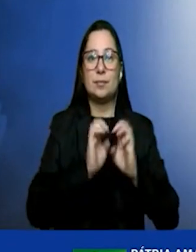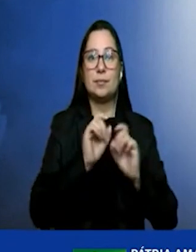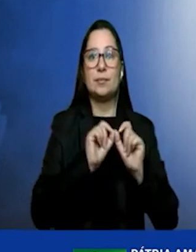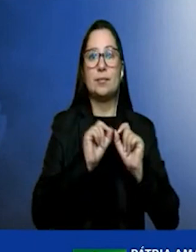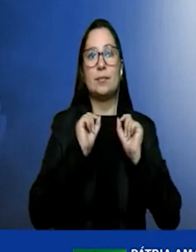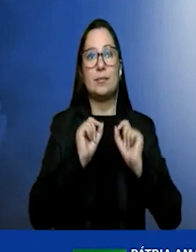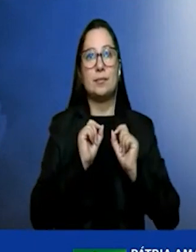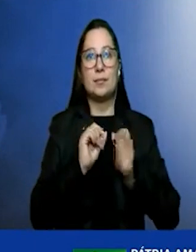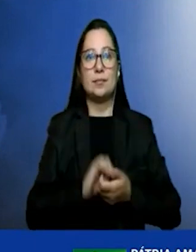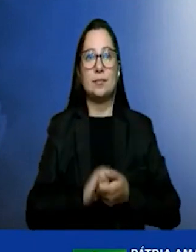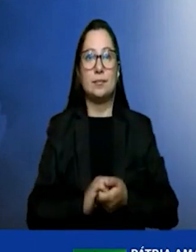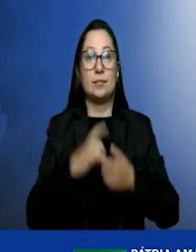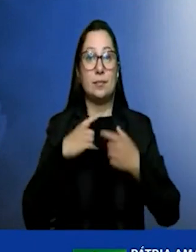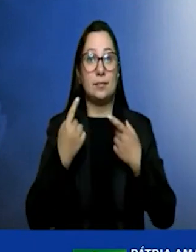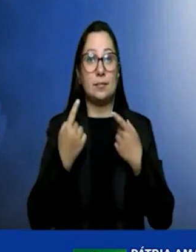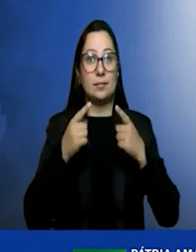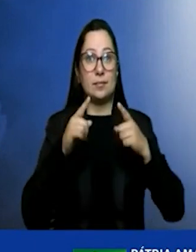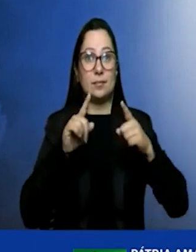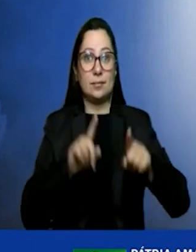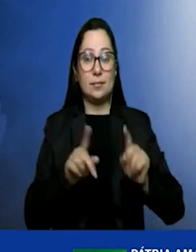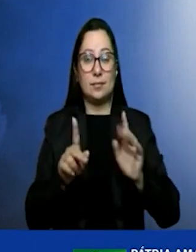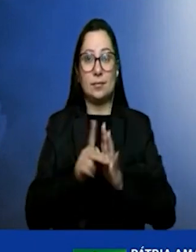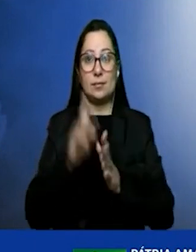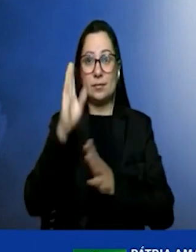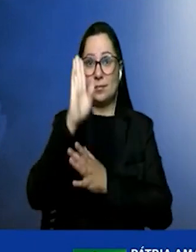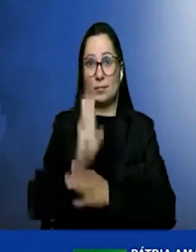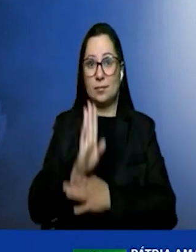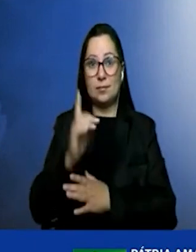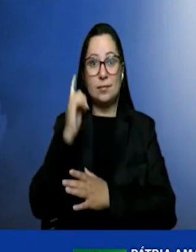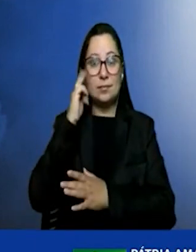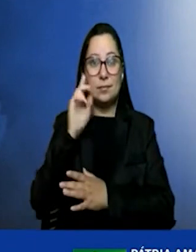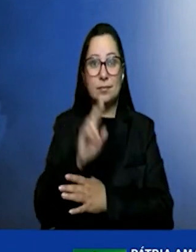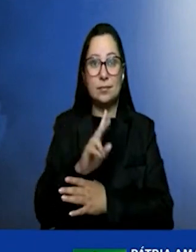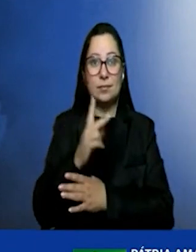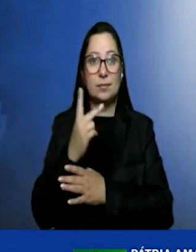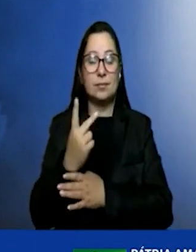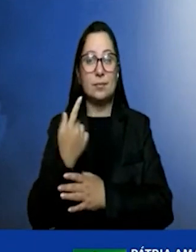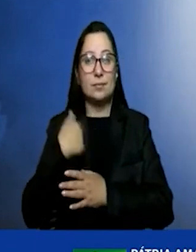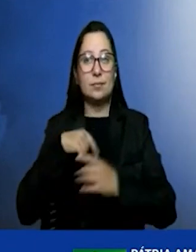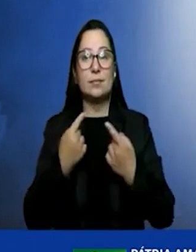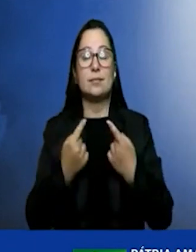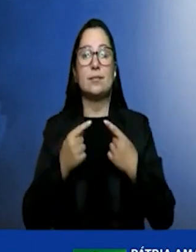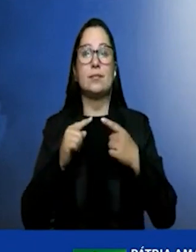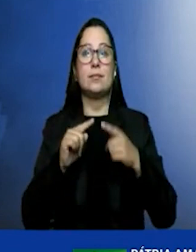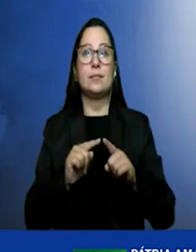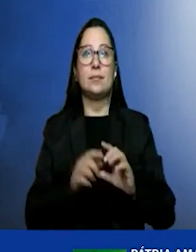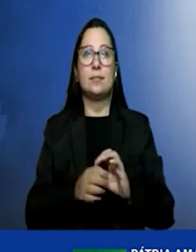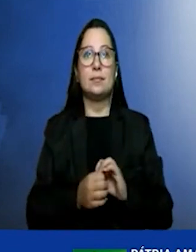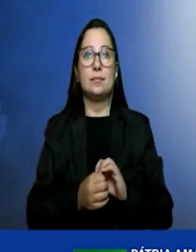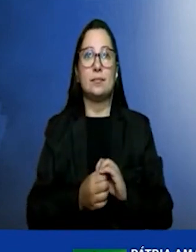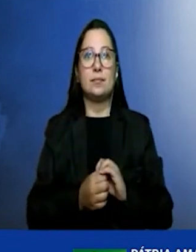tem desafios no Brasil, quando a gente pensa em hidrogênio, os nossos desafios estão em produzir,